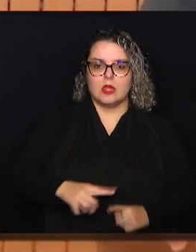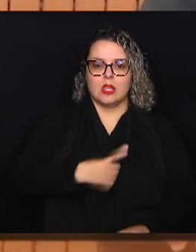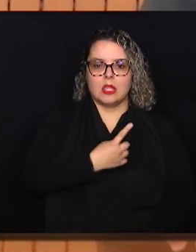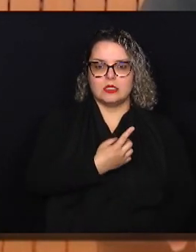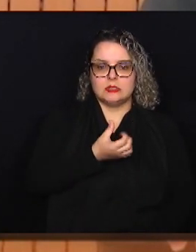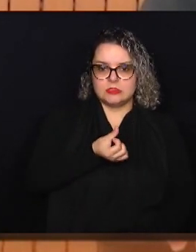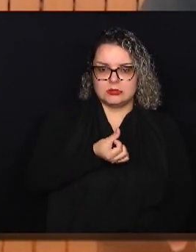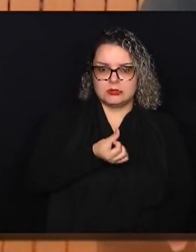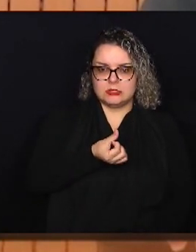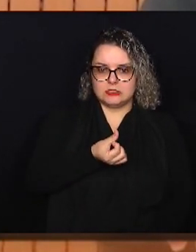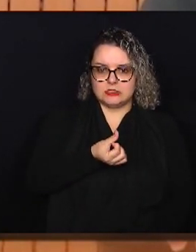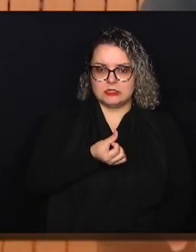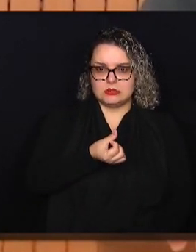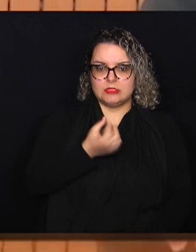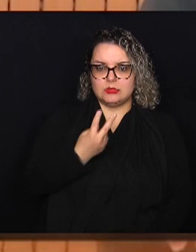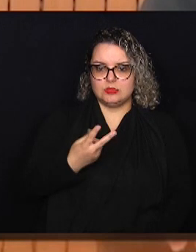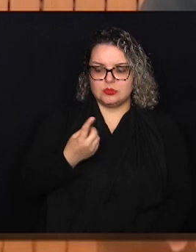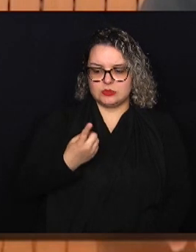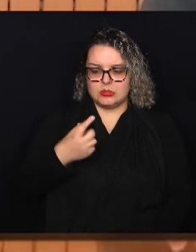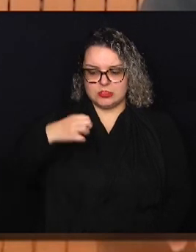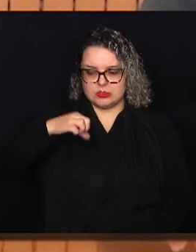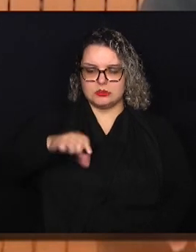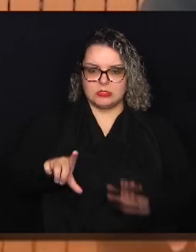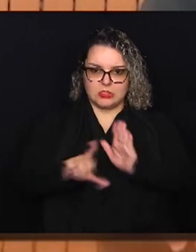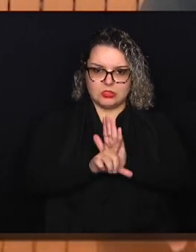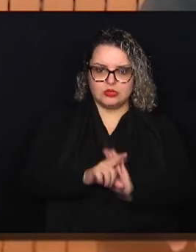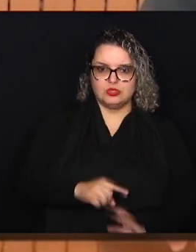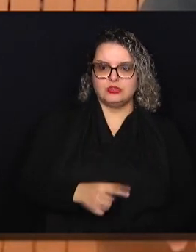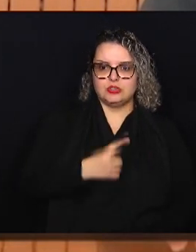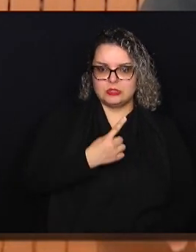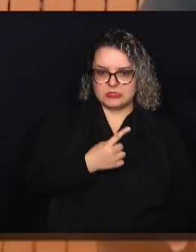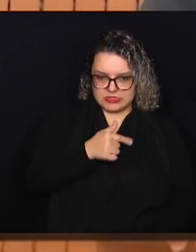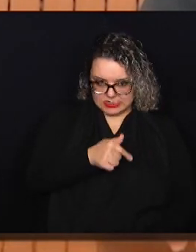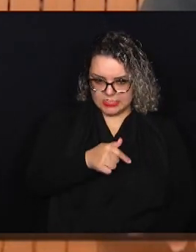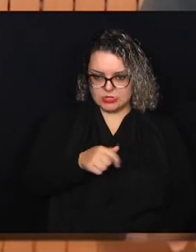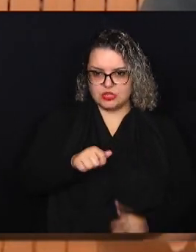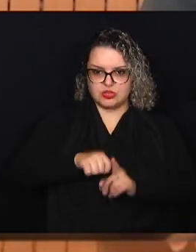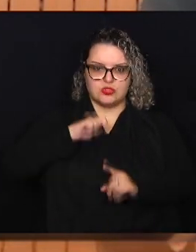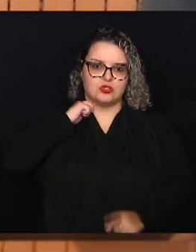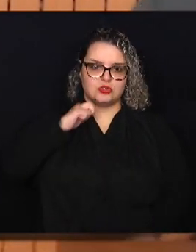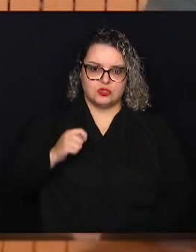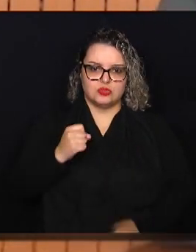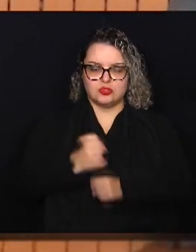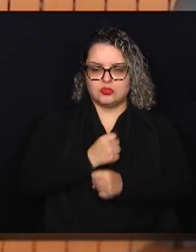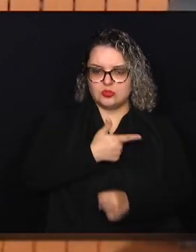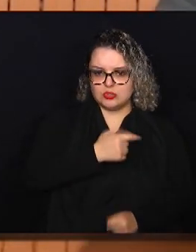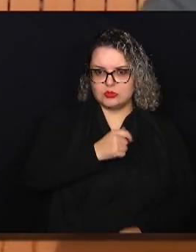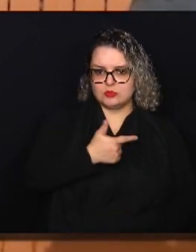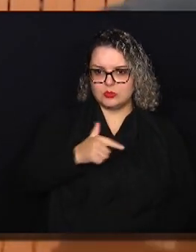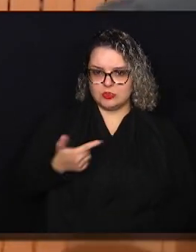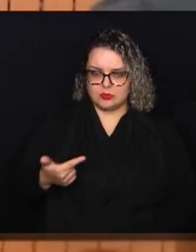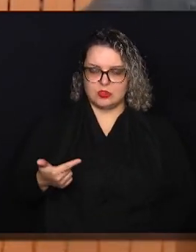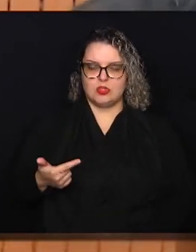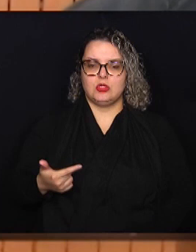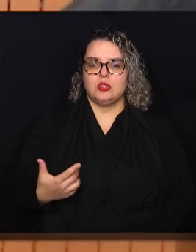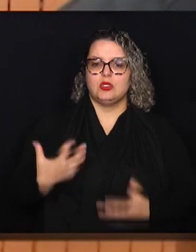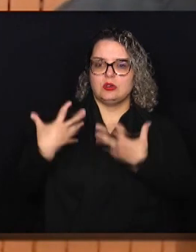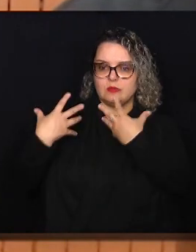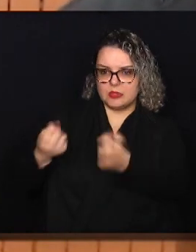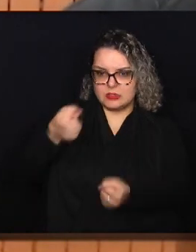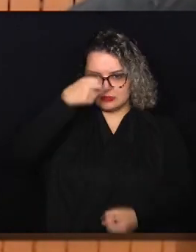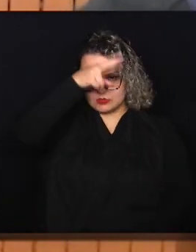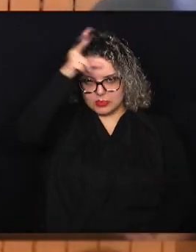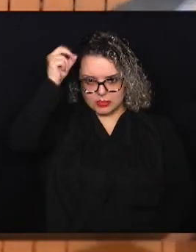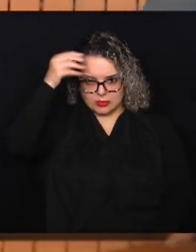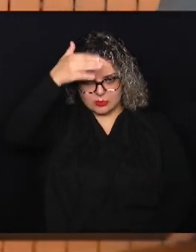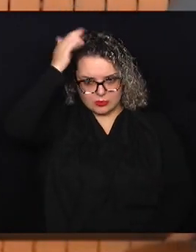.219, de 7 de abril de 2022, que foi promulgada pelo prefeito Dário Saad. E